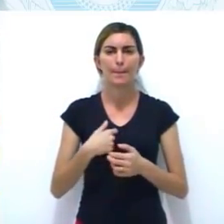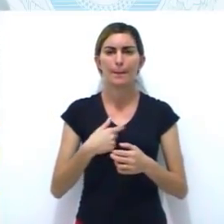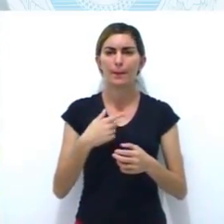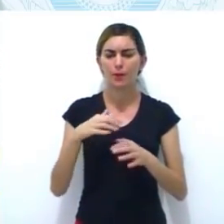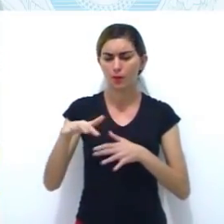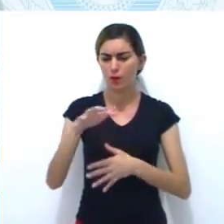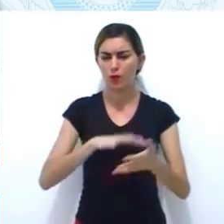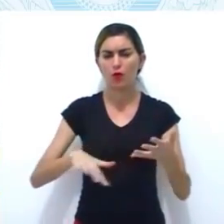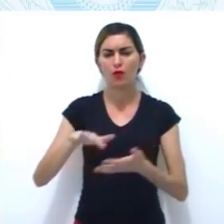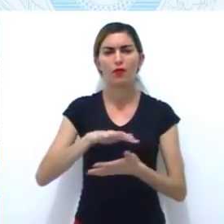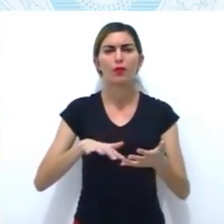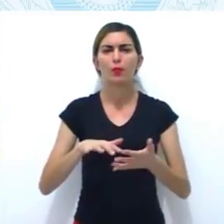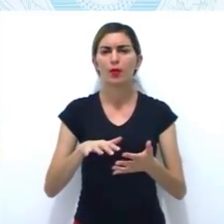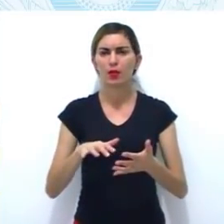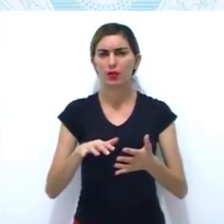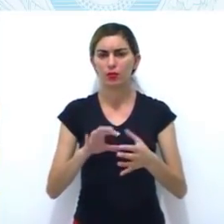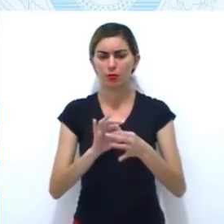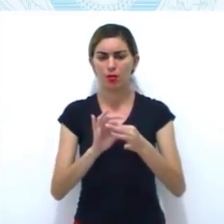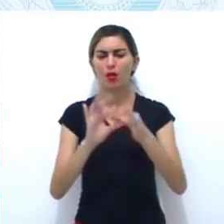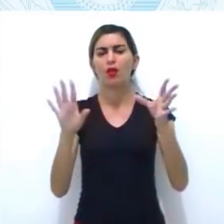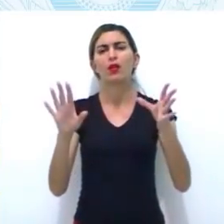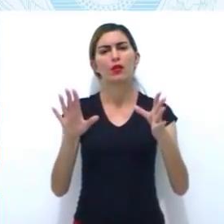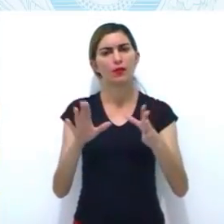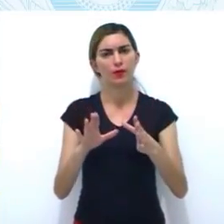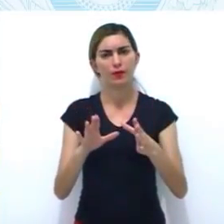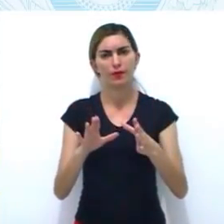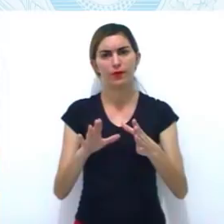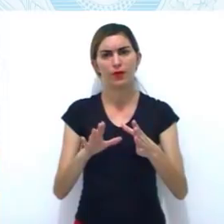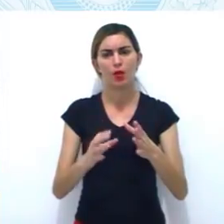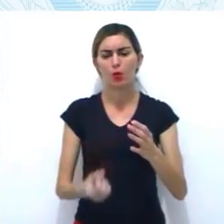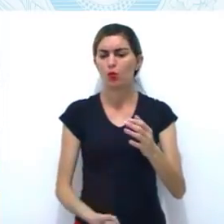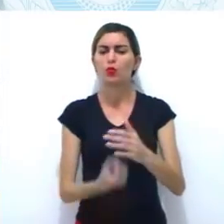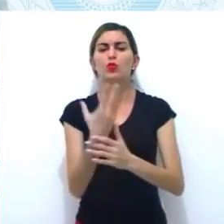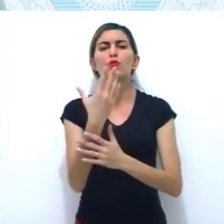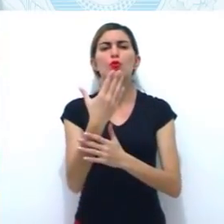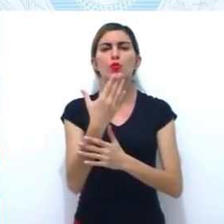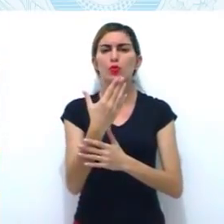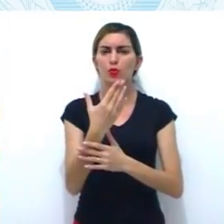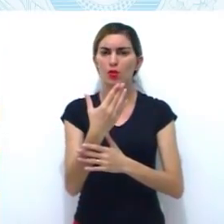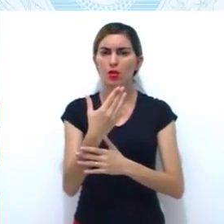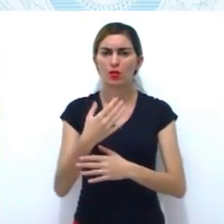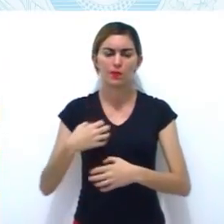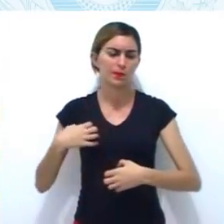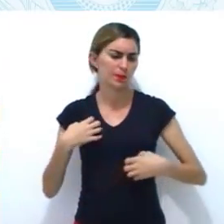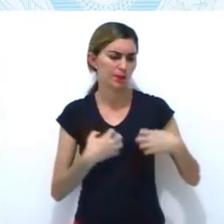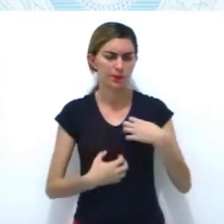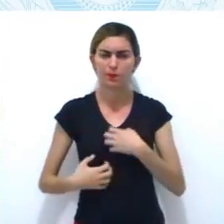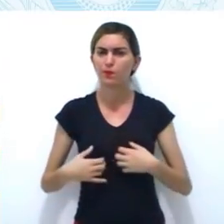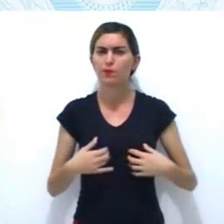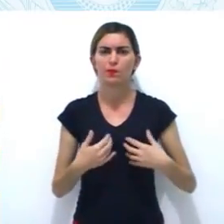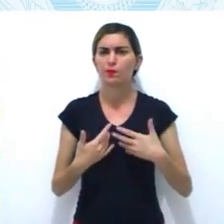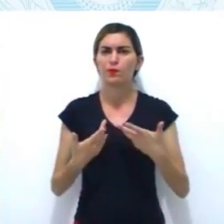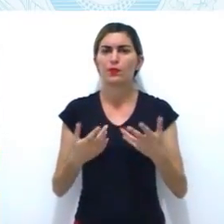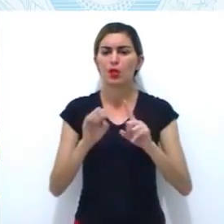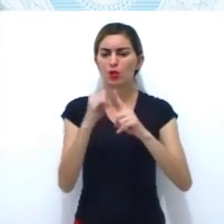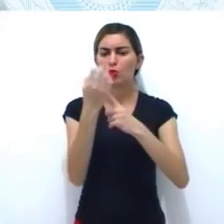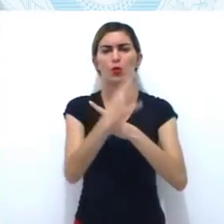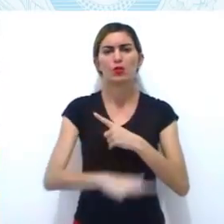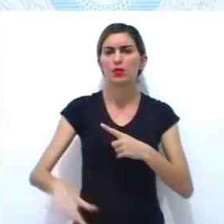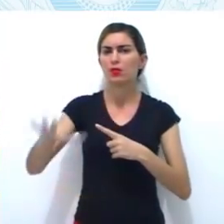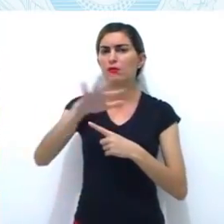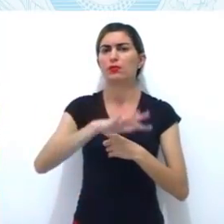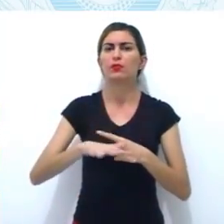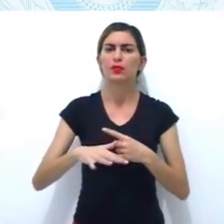os movimentos emancipacionistas na realidade surgiram devido à insatisfação da sociedade